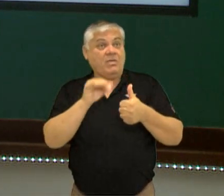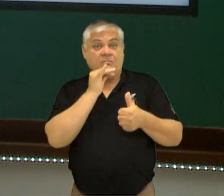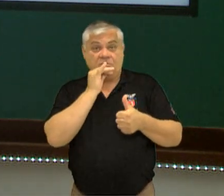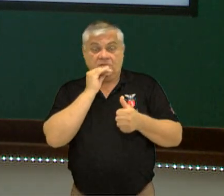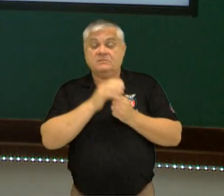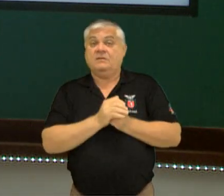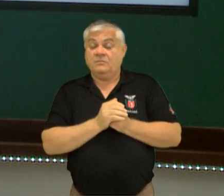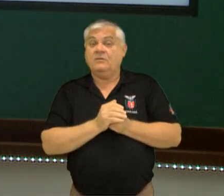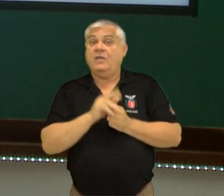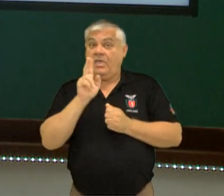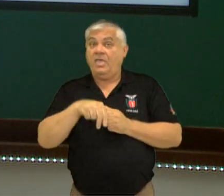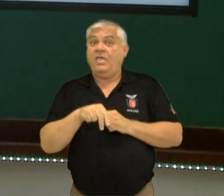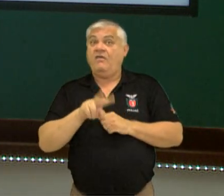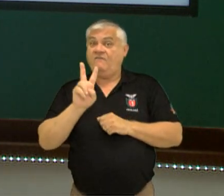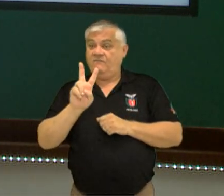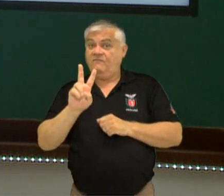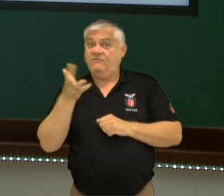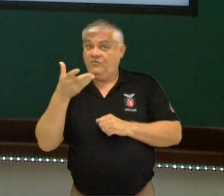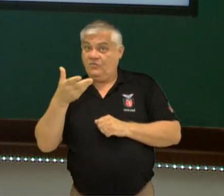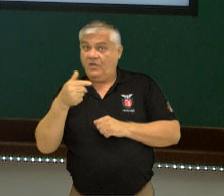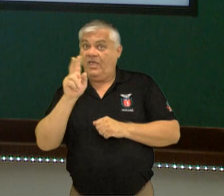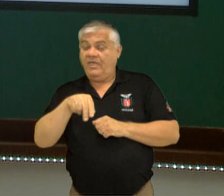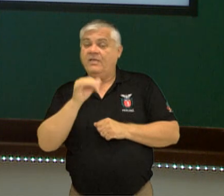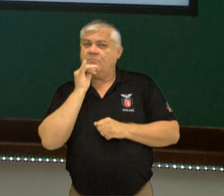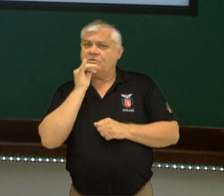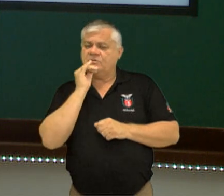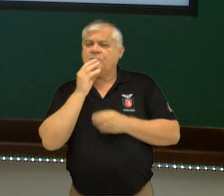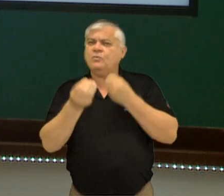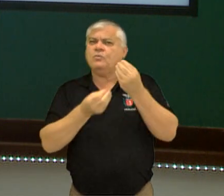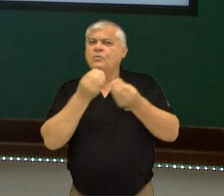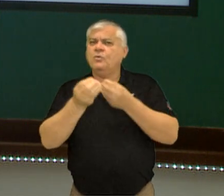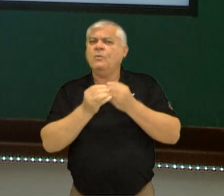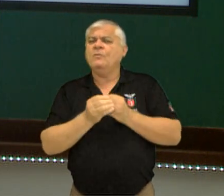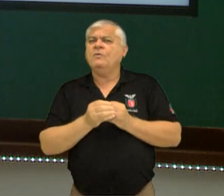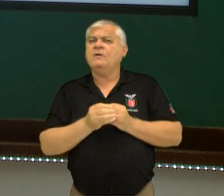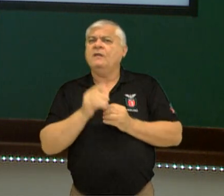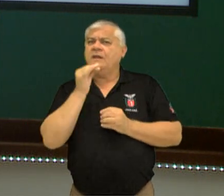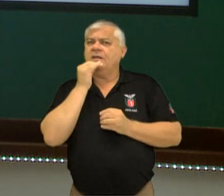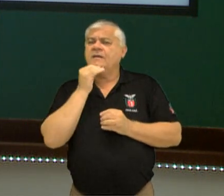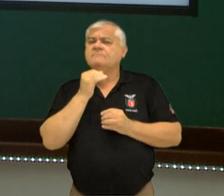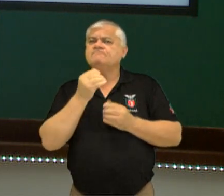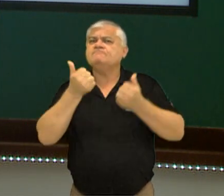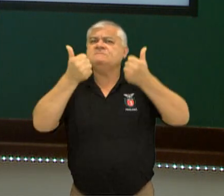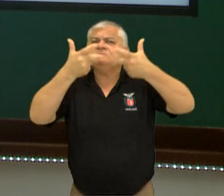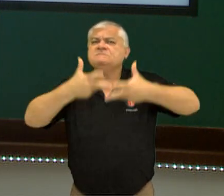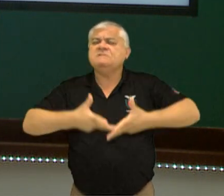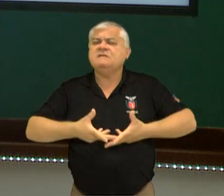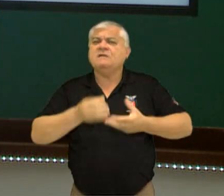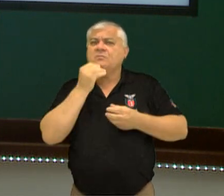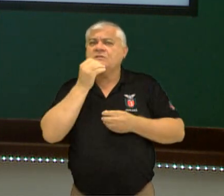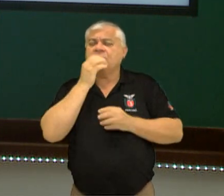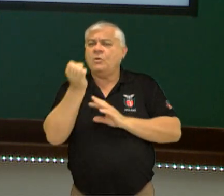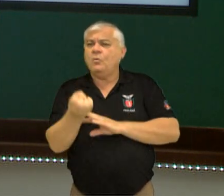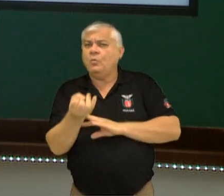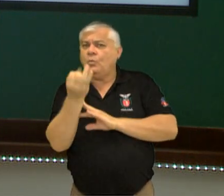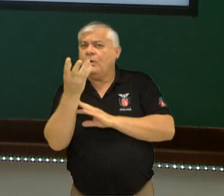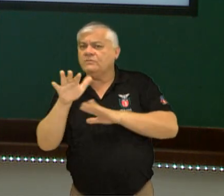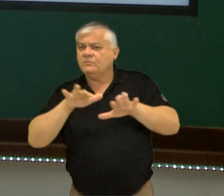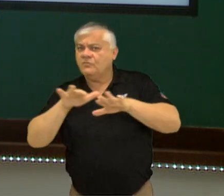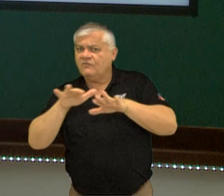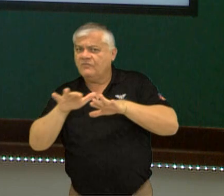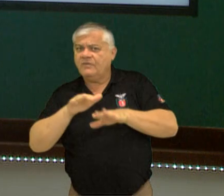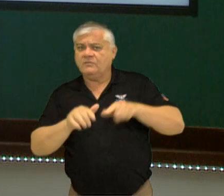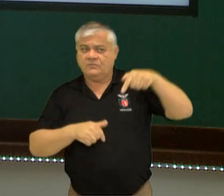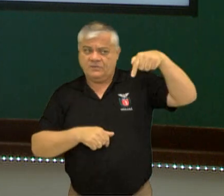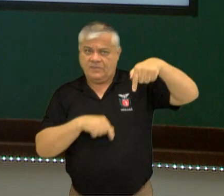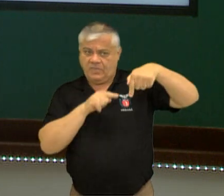certo? Essa grandeza vetorial, certo? Ela diz o seguinte, ela é uma definição, que quantidade de movimento representa pela letra